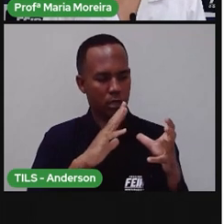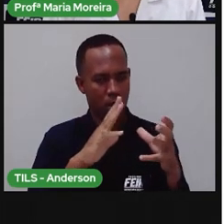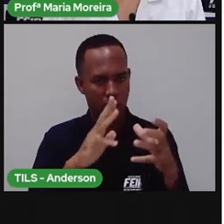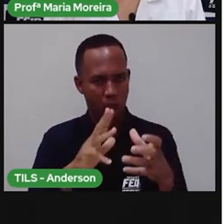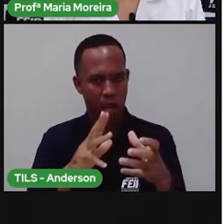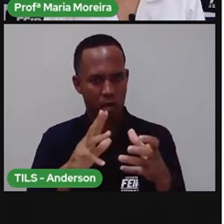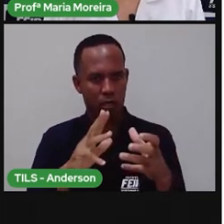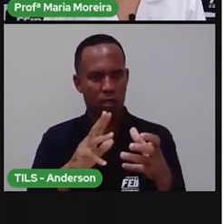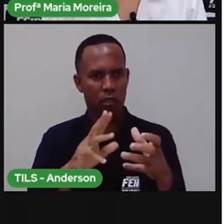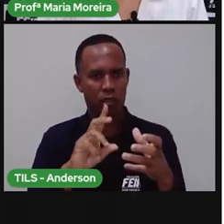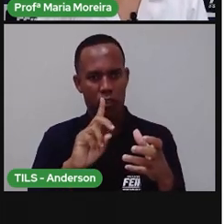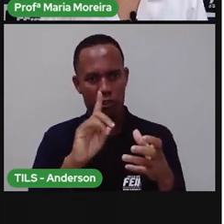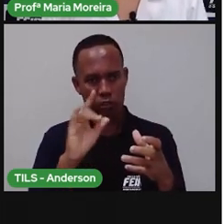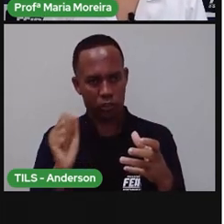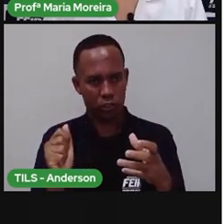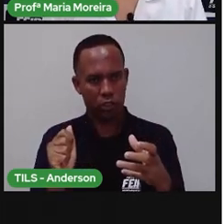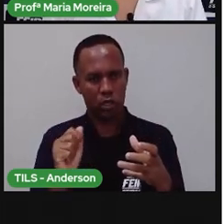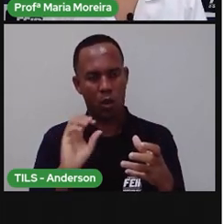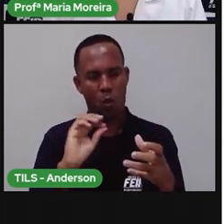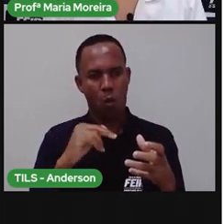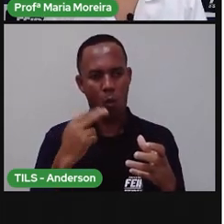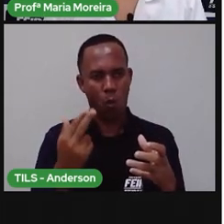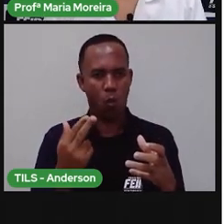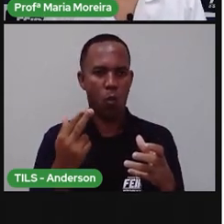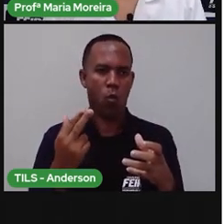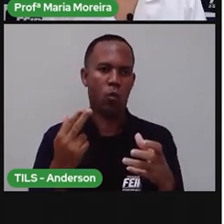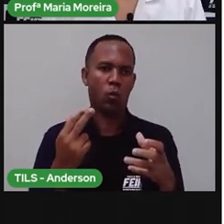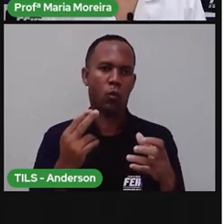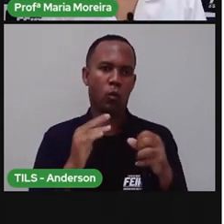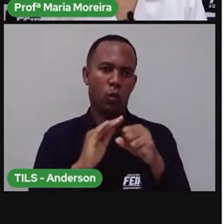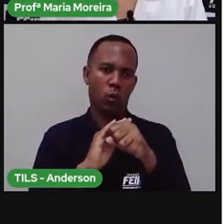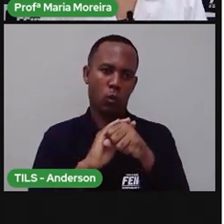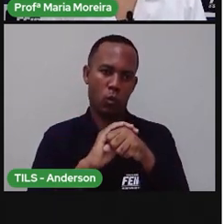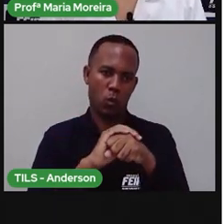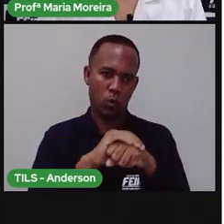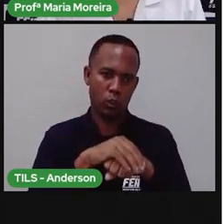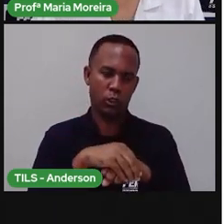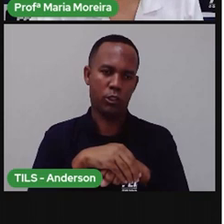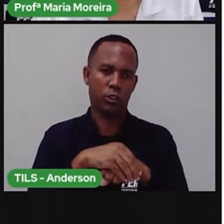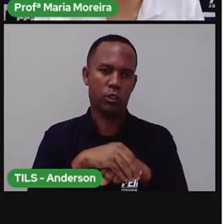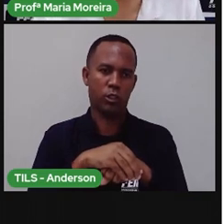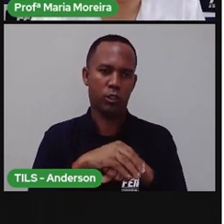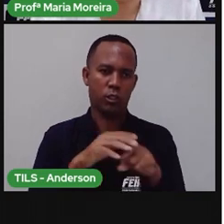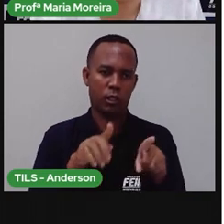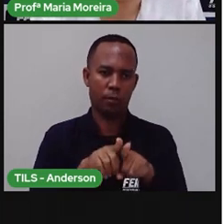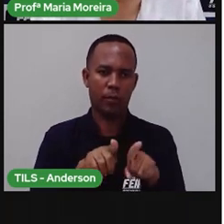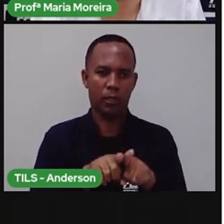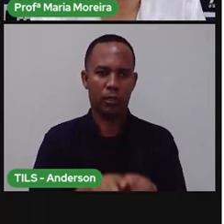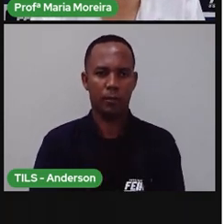será o sol, o dia, e a parte que não vai estar iluminada, que será o quê? A noite.